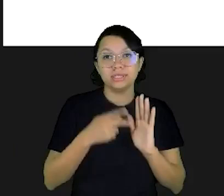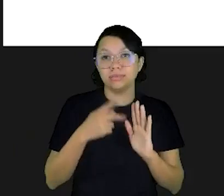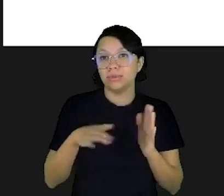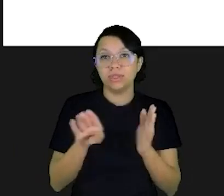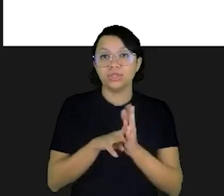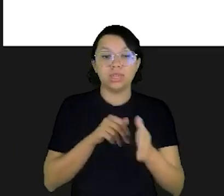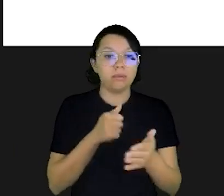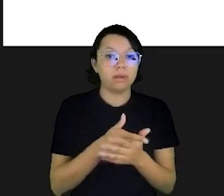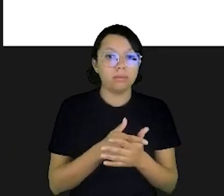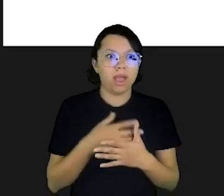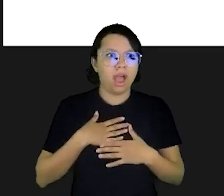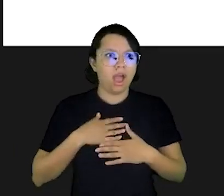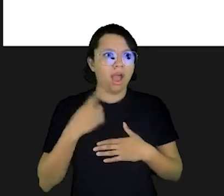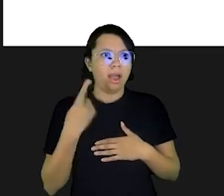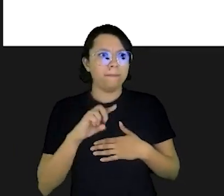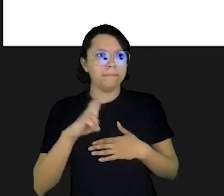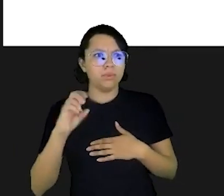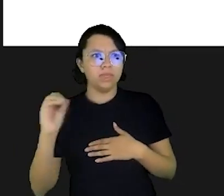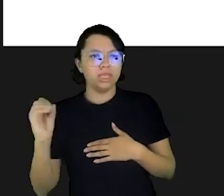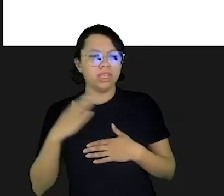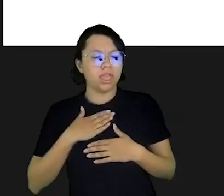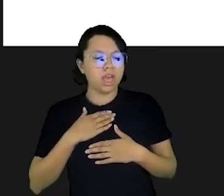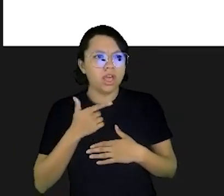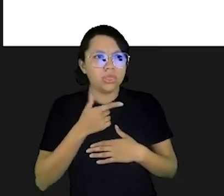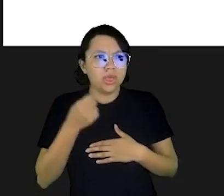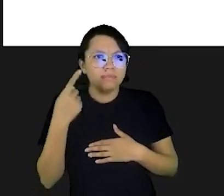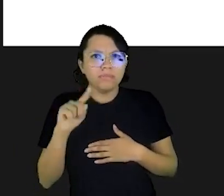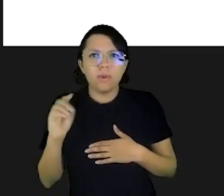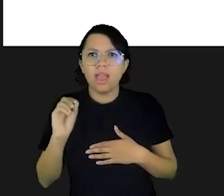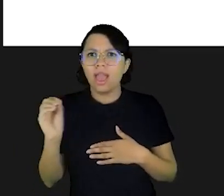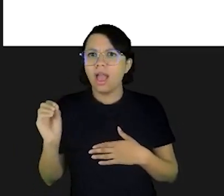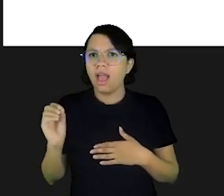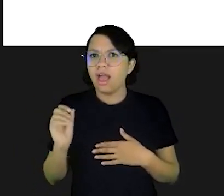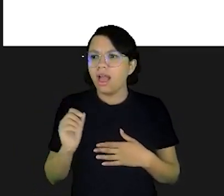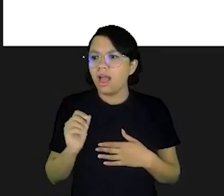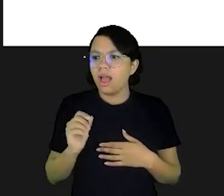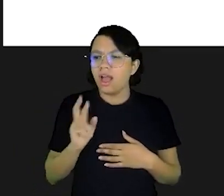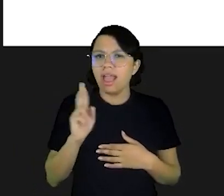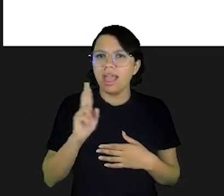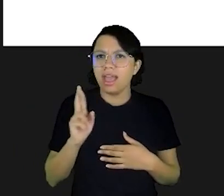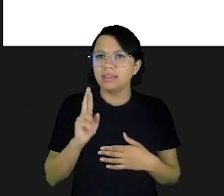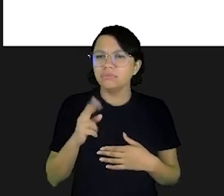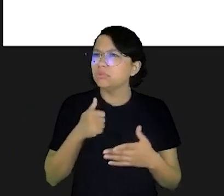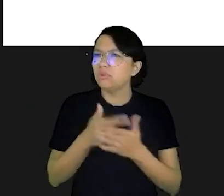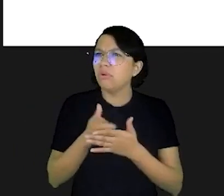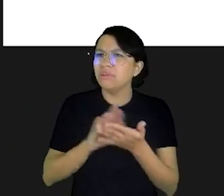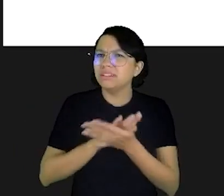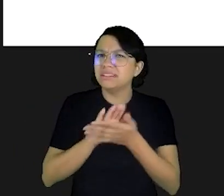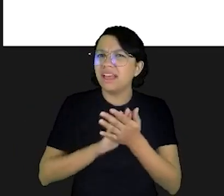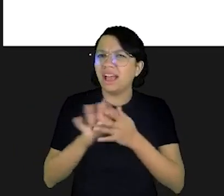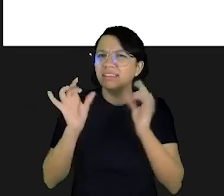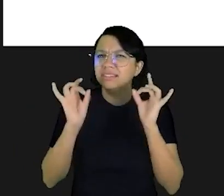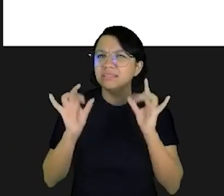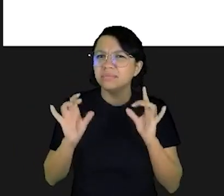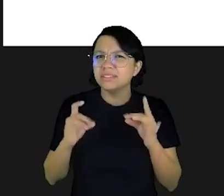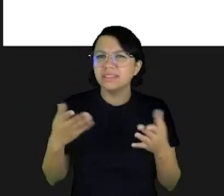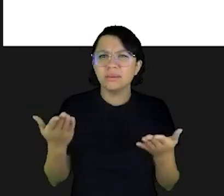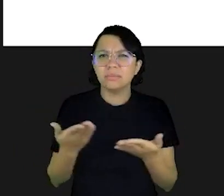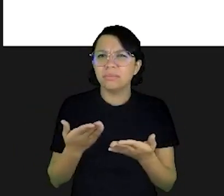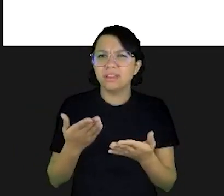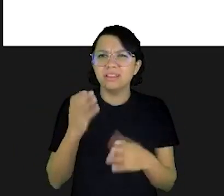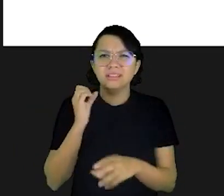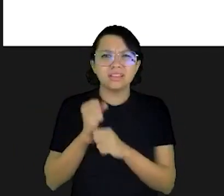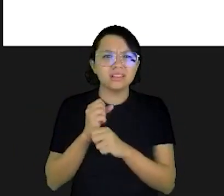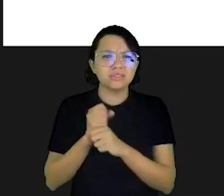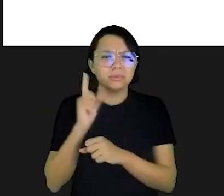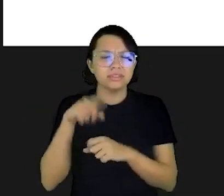E quando chega para pagar no caixa mil e quinhentos, dois mil reais. O que eu estou levando aqui? Eu não estou comprando nada de especial para que essa conta